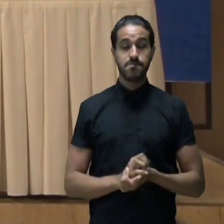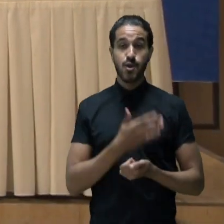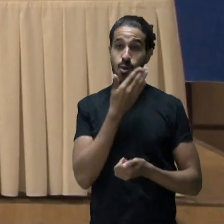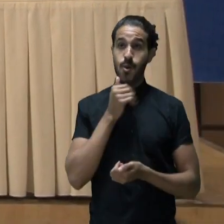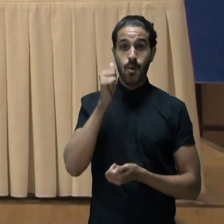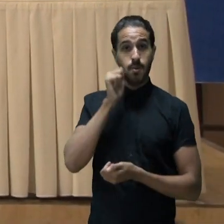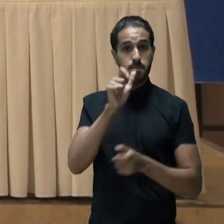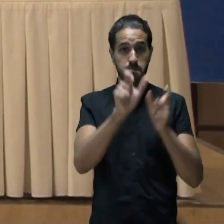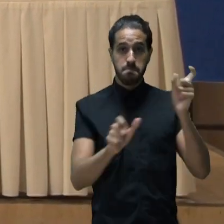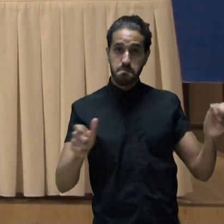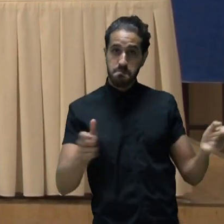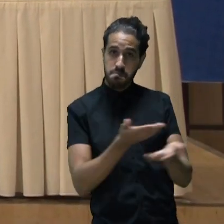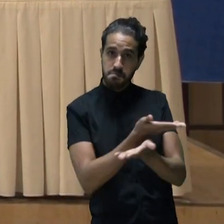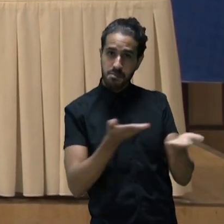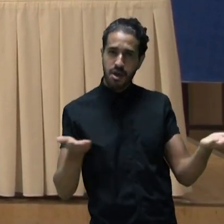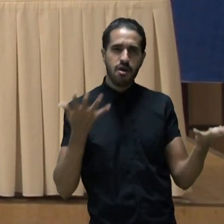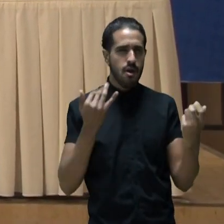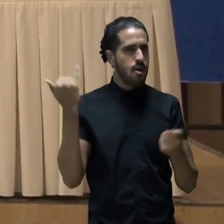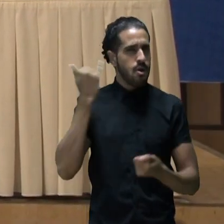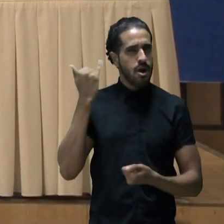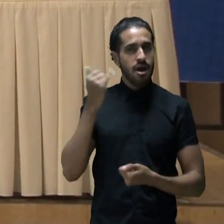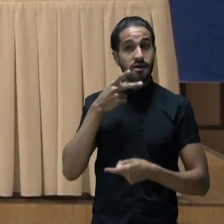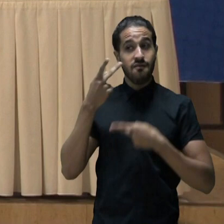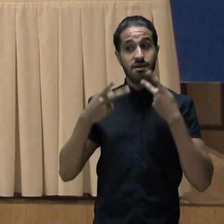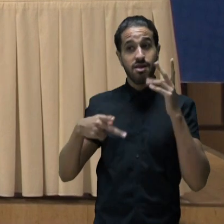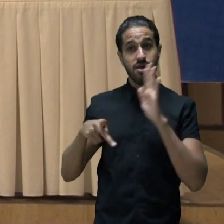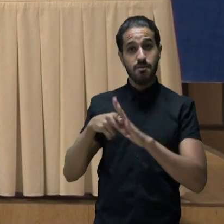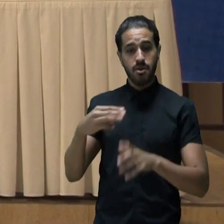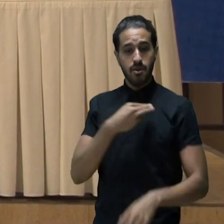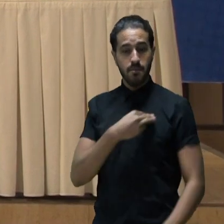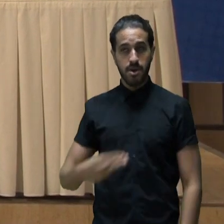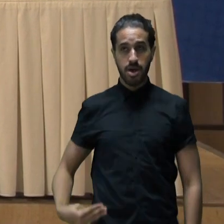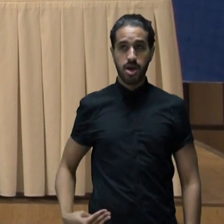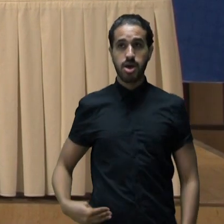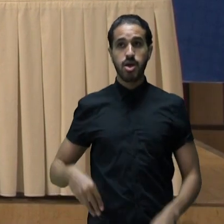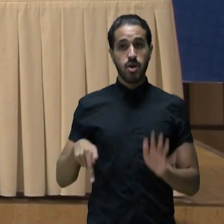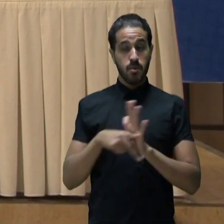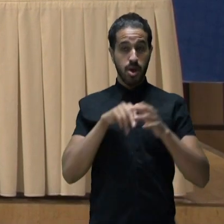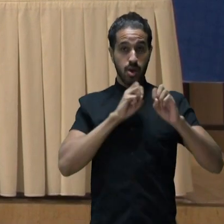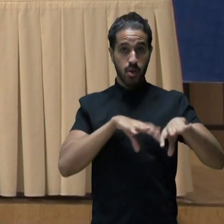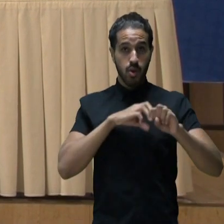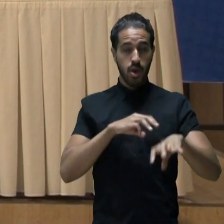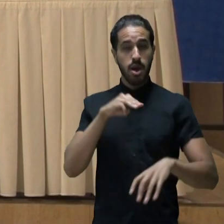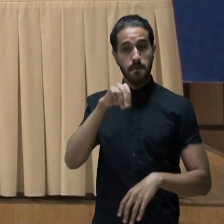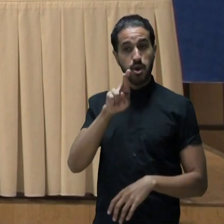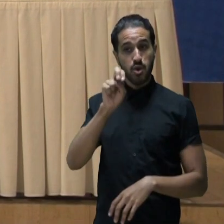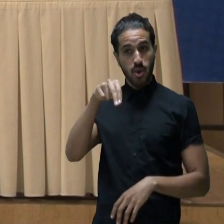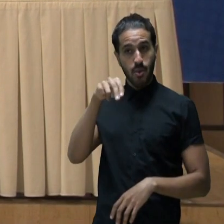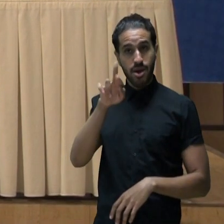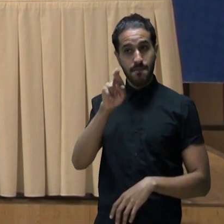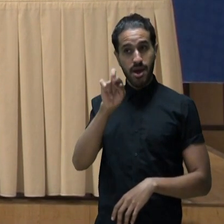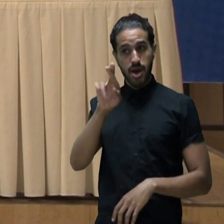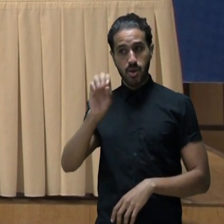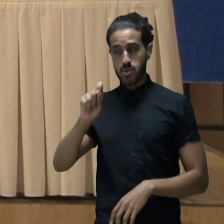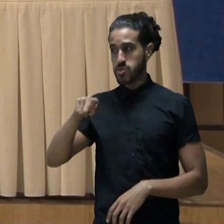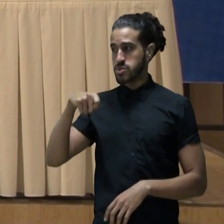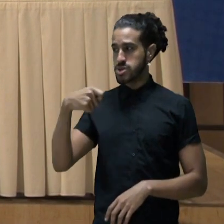Senhoras e senhores, ouviremos o pronunciamento do Ministro de Estado da Educação, Milton Ribeiro.